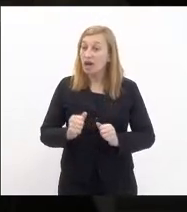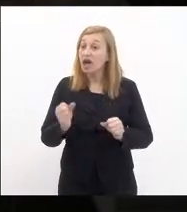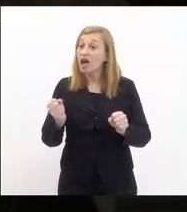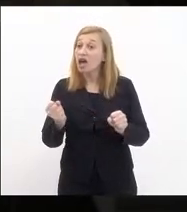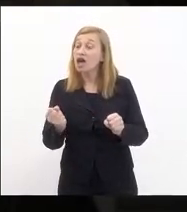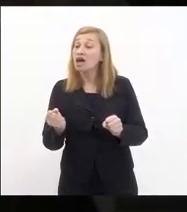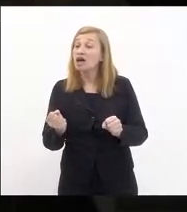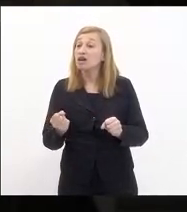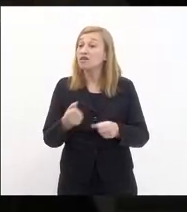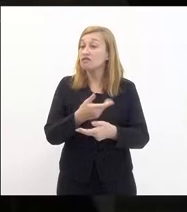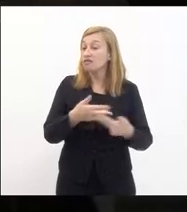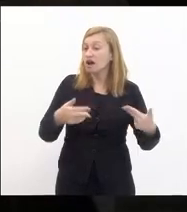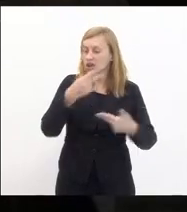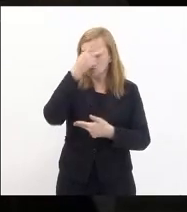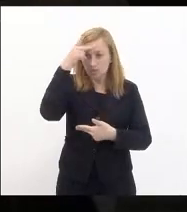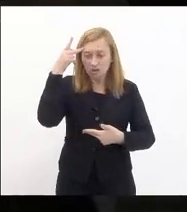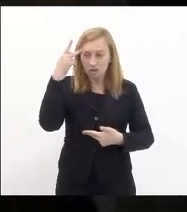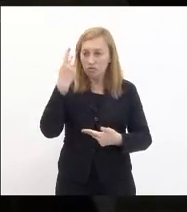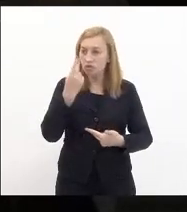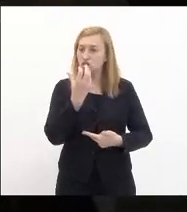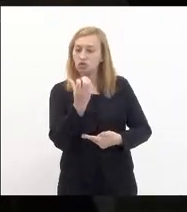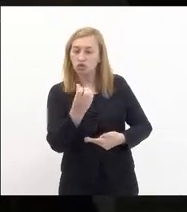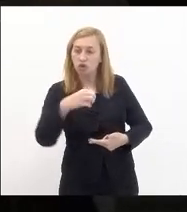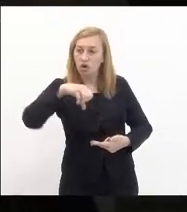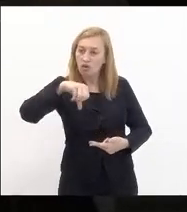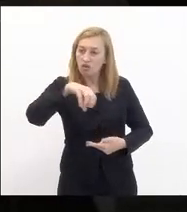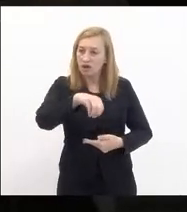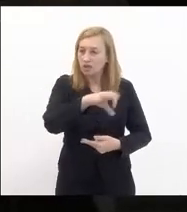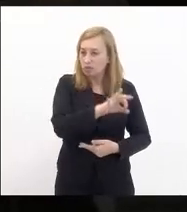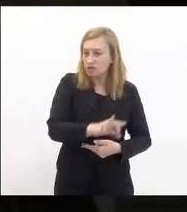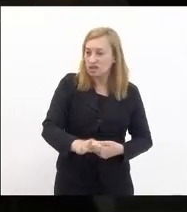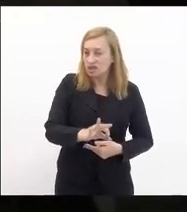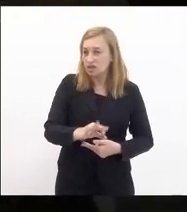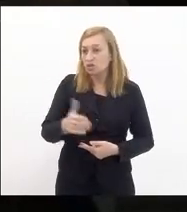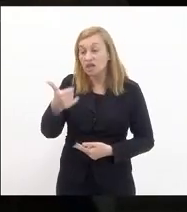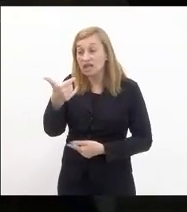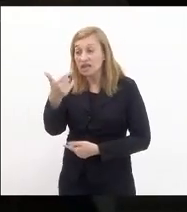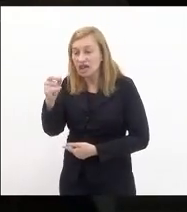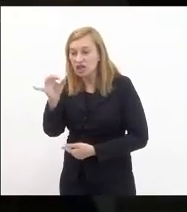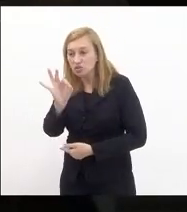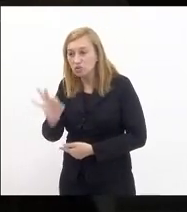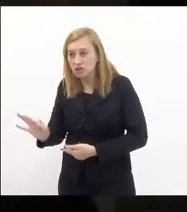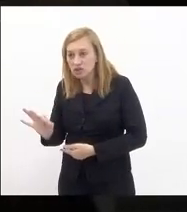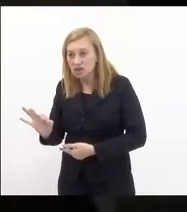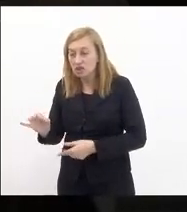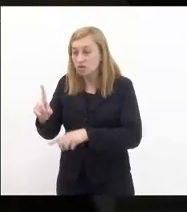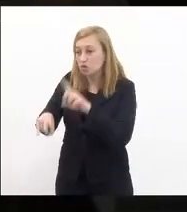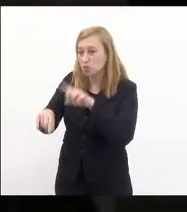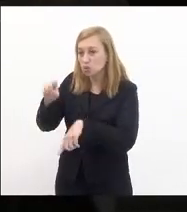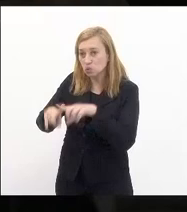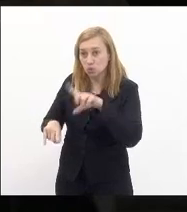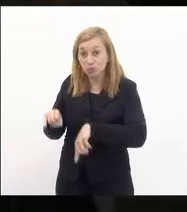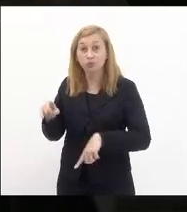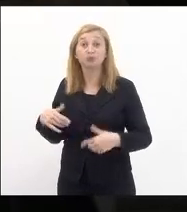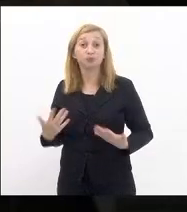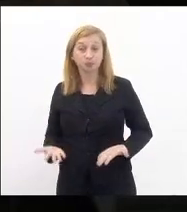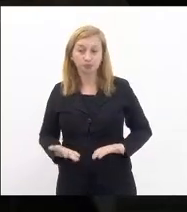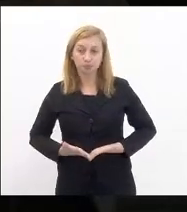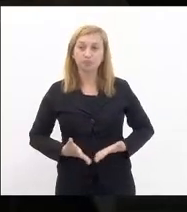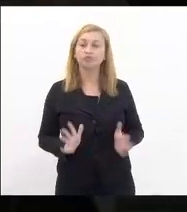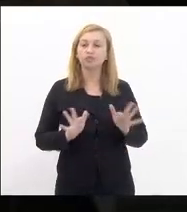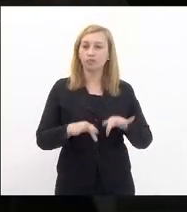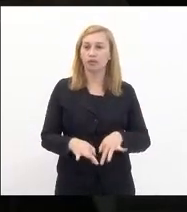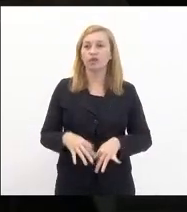obra 90% e 10% materiais para